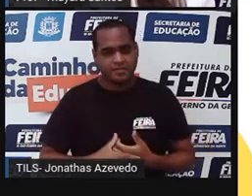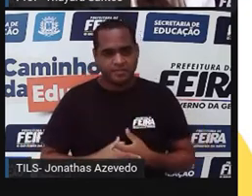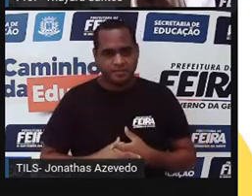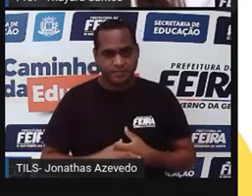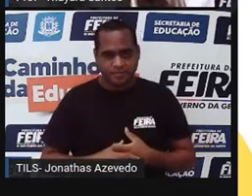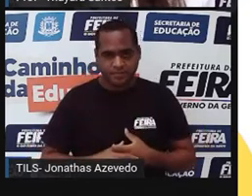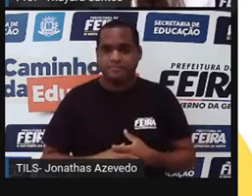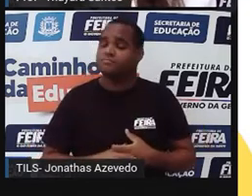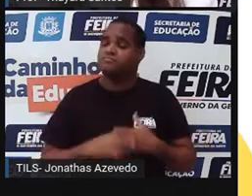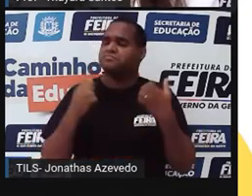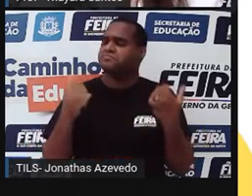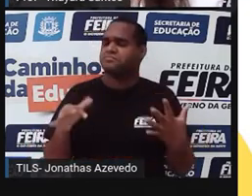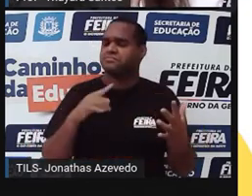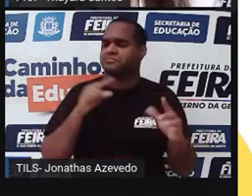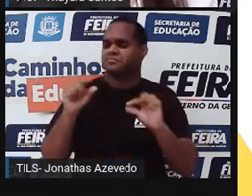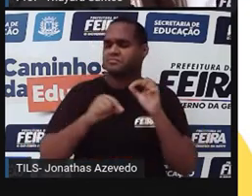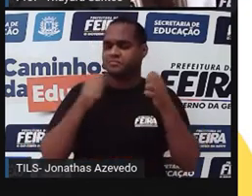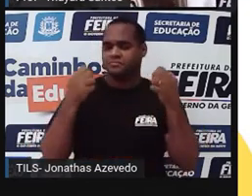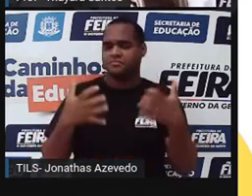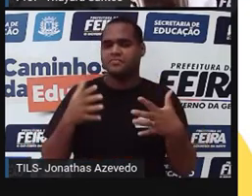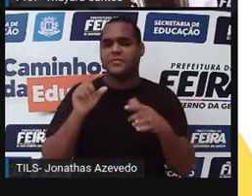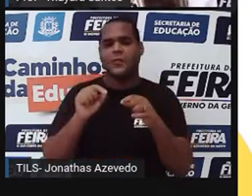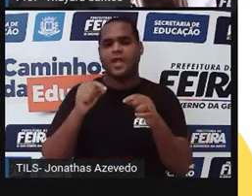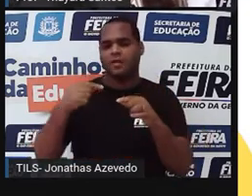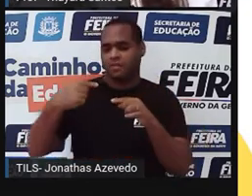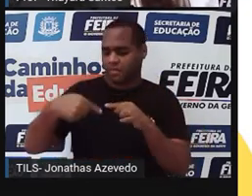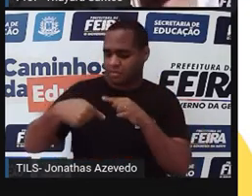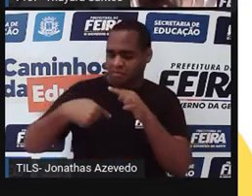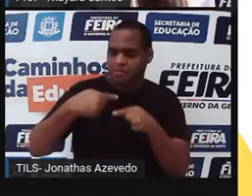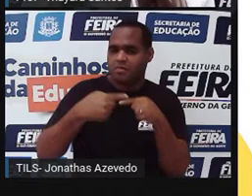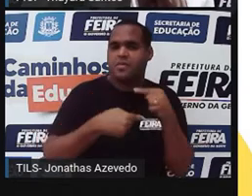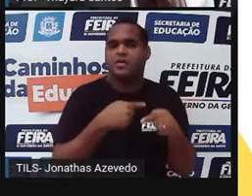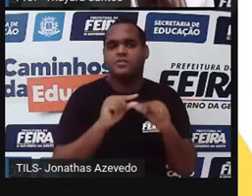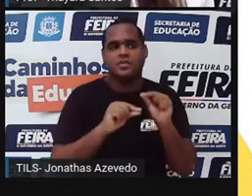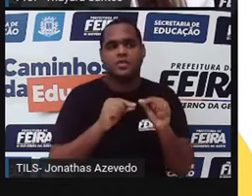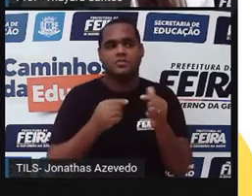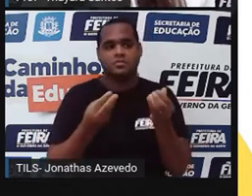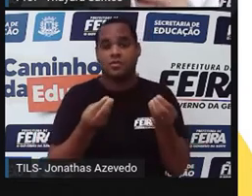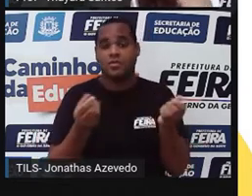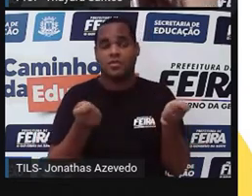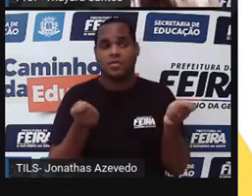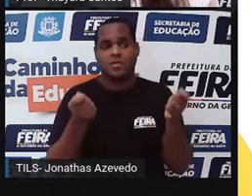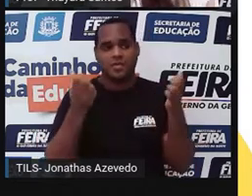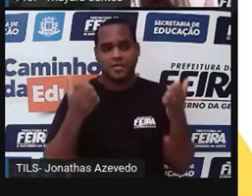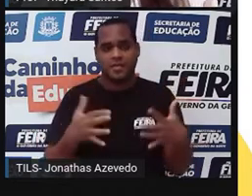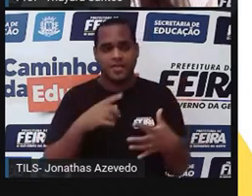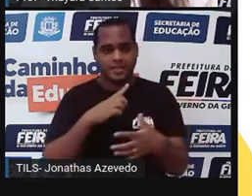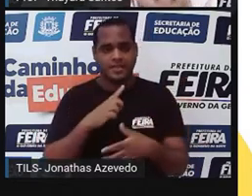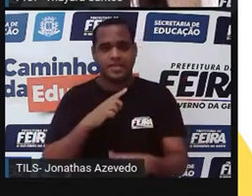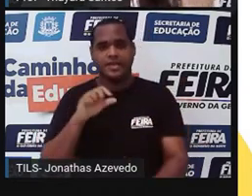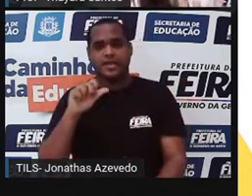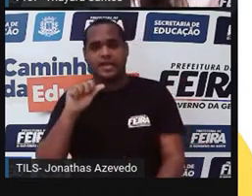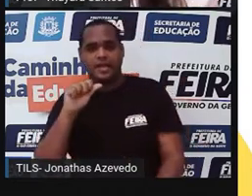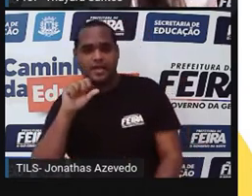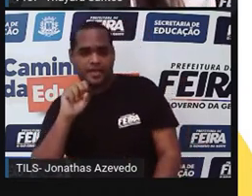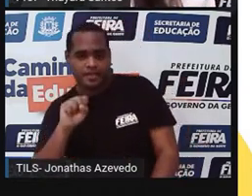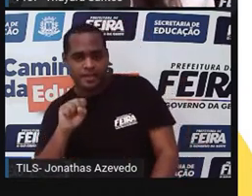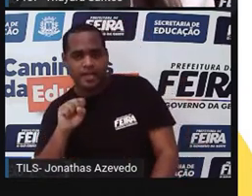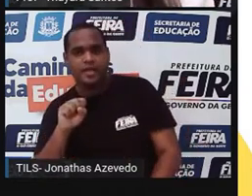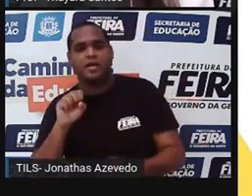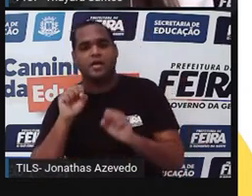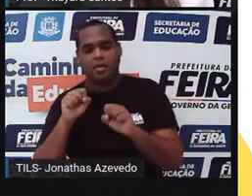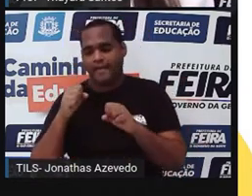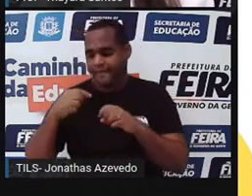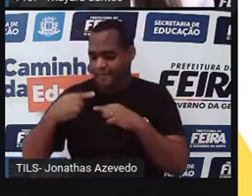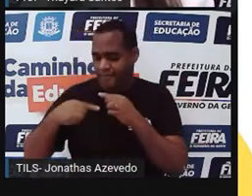E como é que ocorre a reprodução dos equinodermos? Eles podem se reproduzir assexuadamente por regeneração